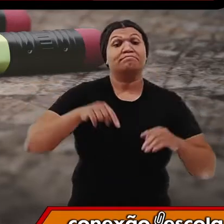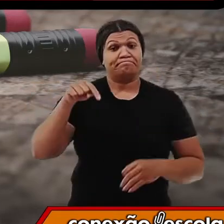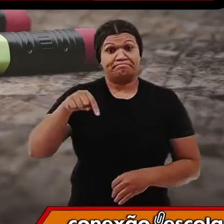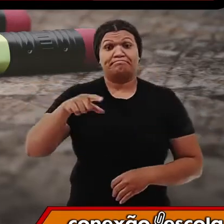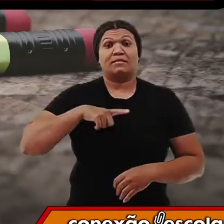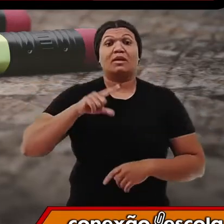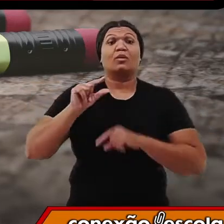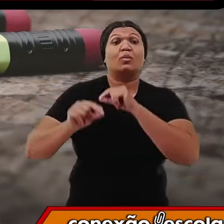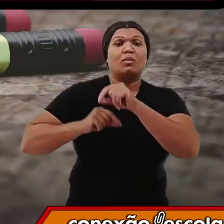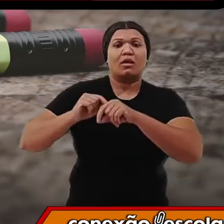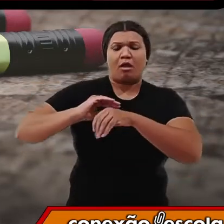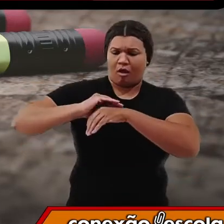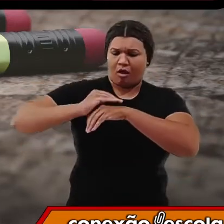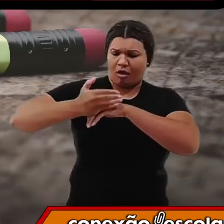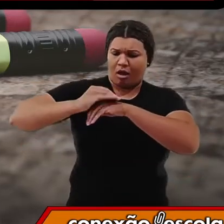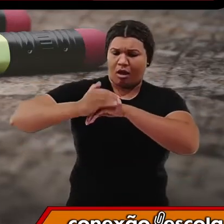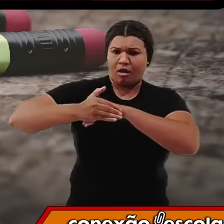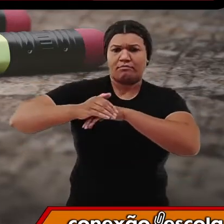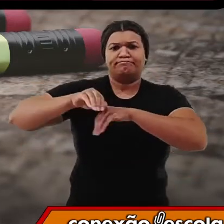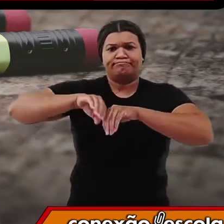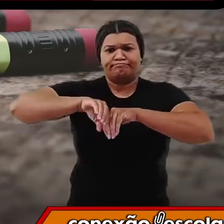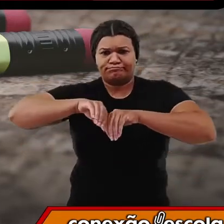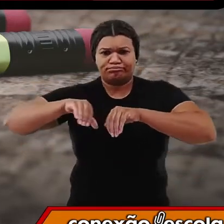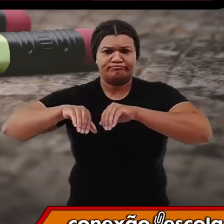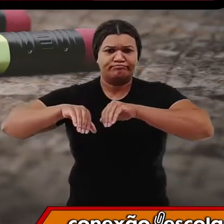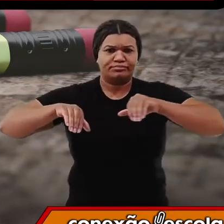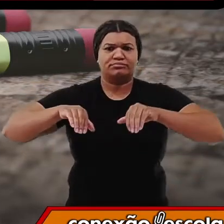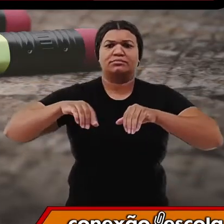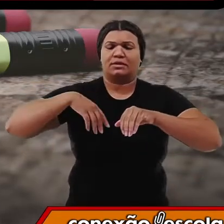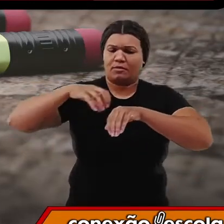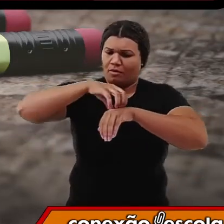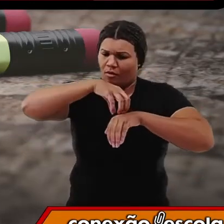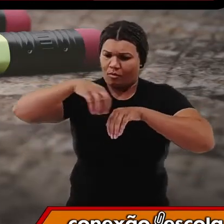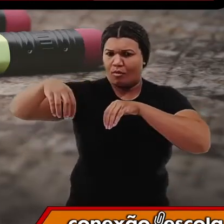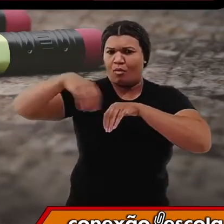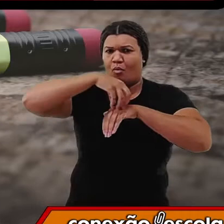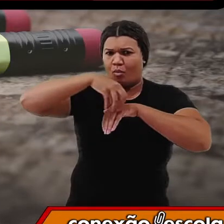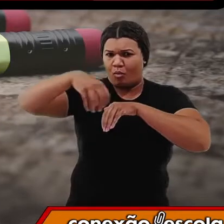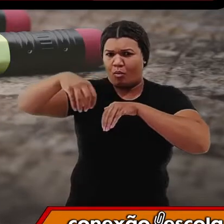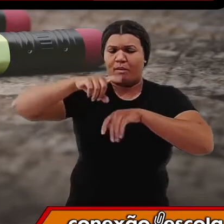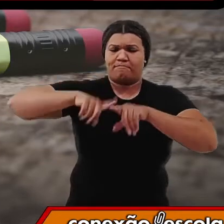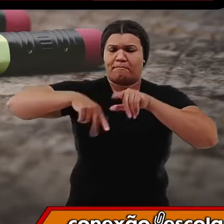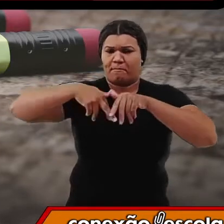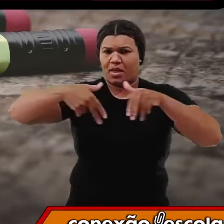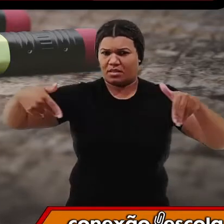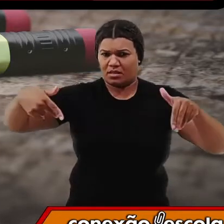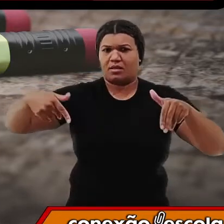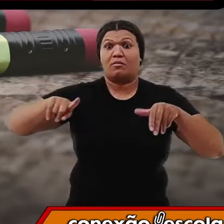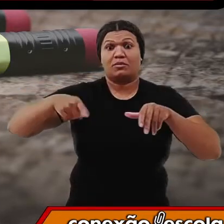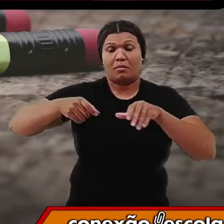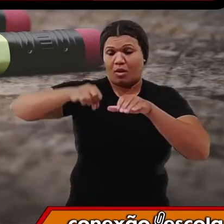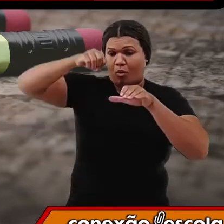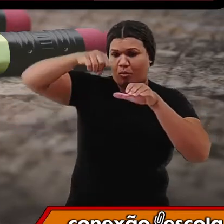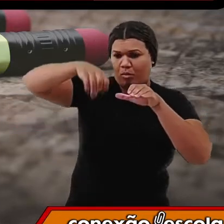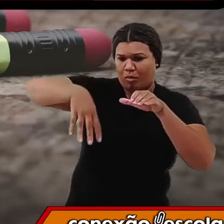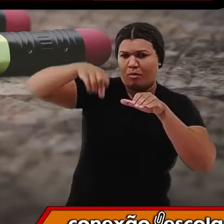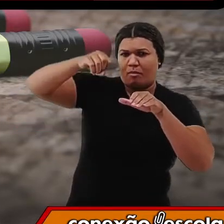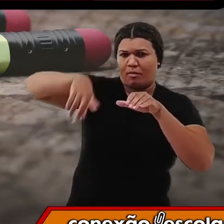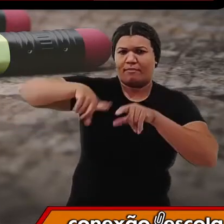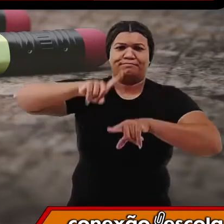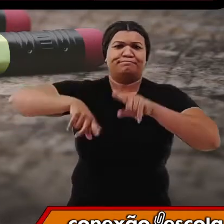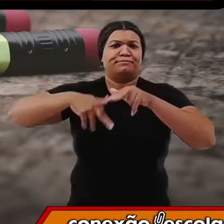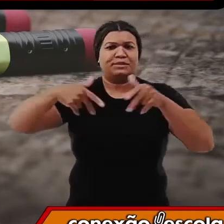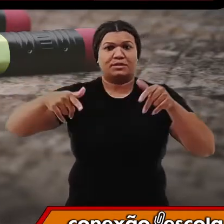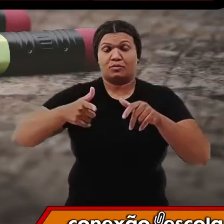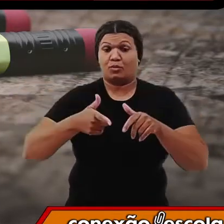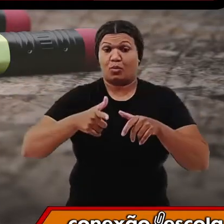fragmentação do solo e da rocha, no transporte do material fragmentado e no depósito desse material em um